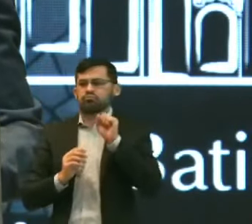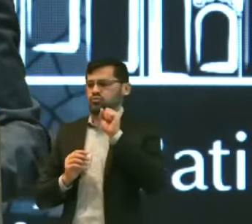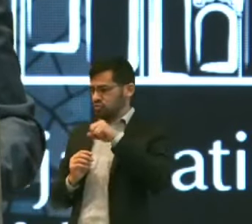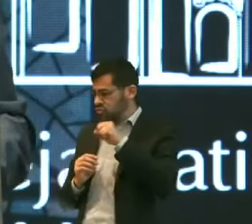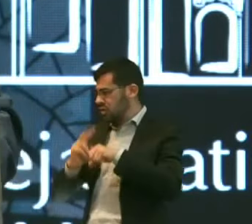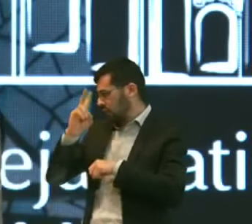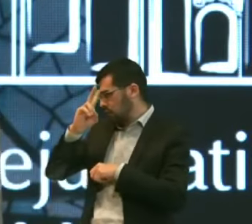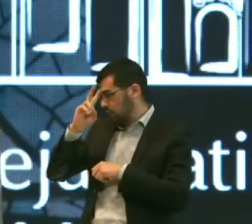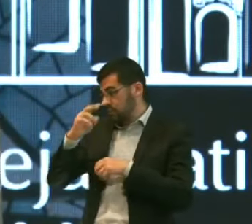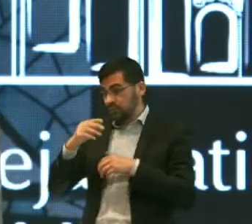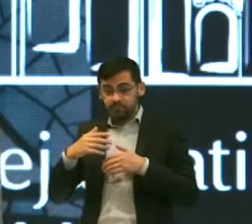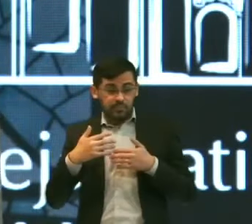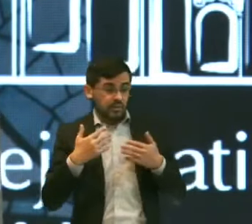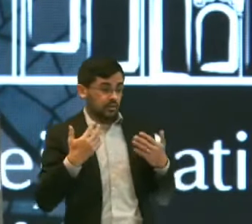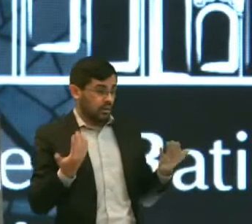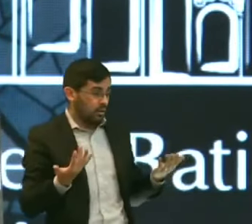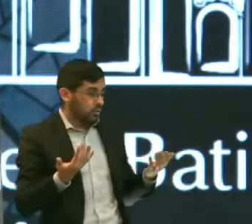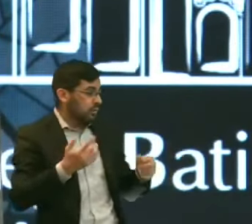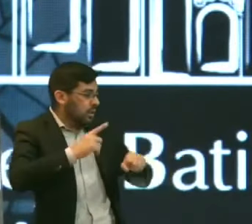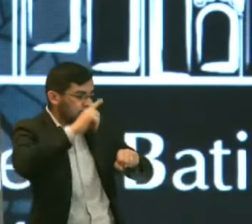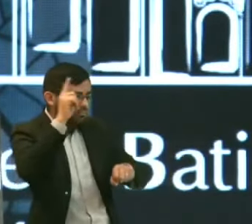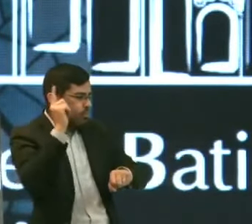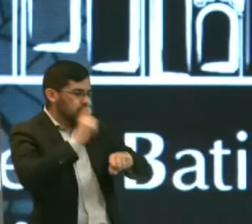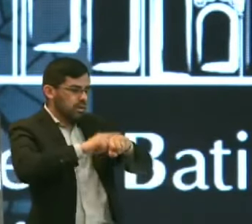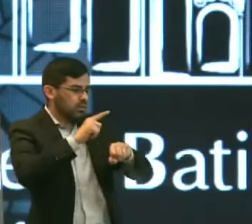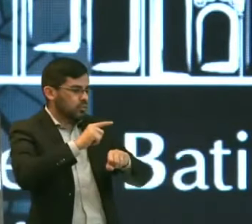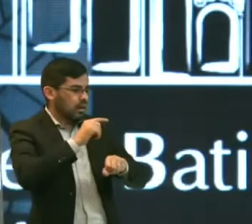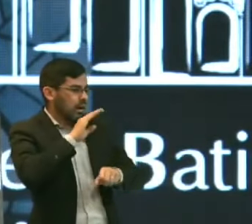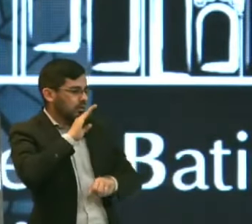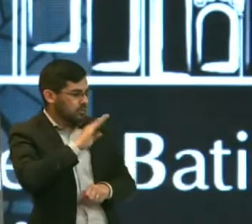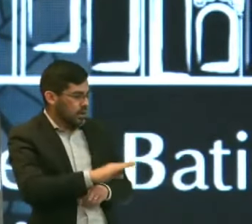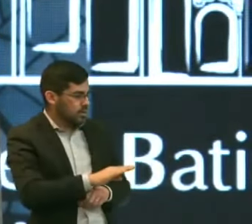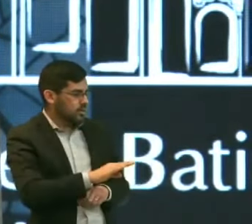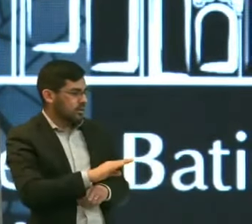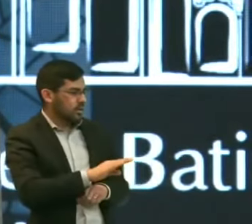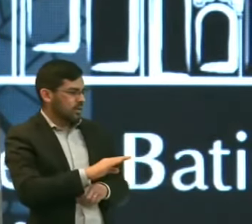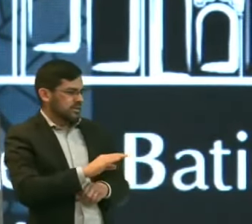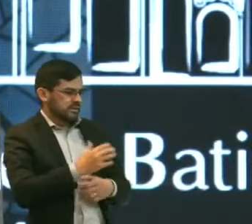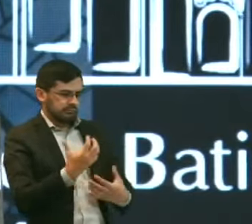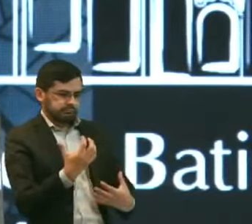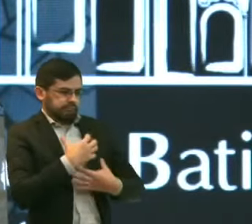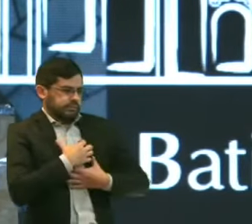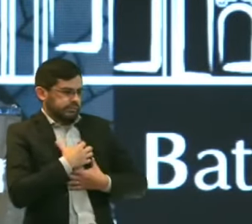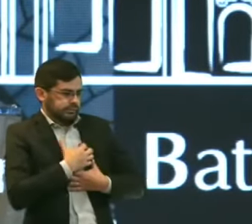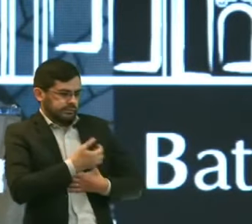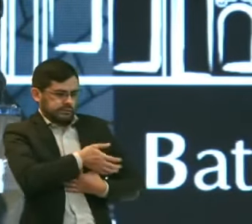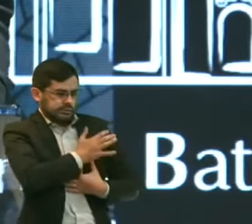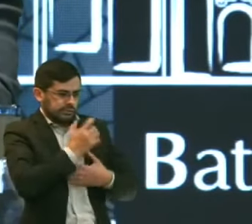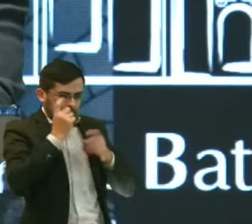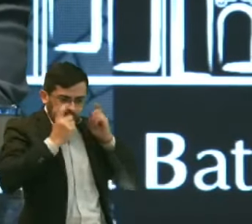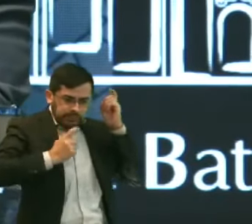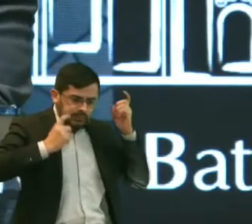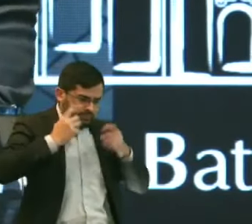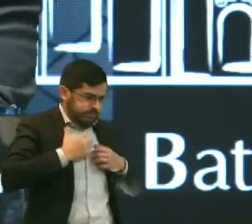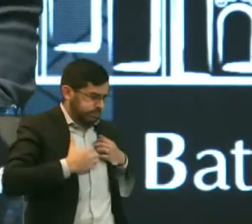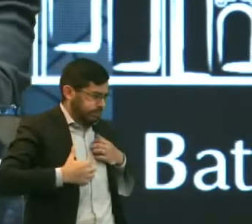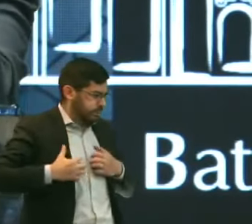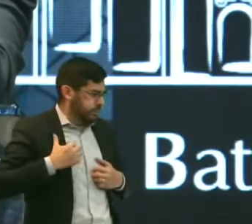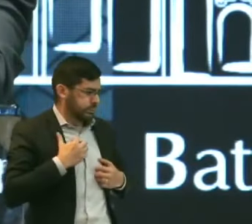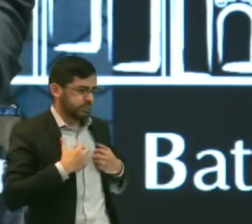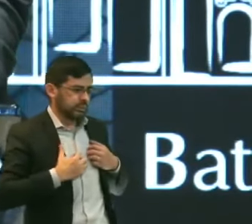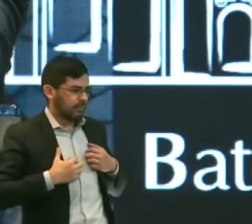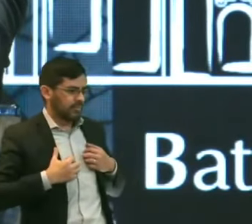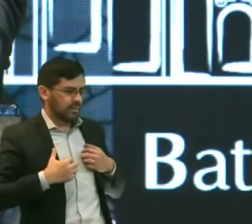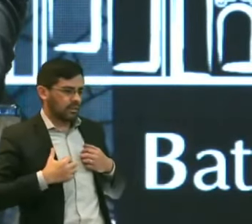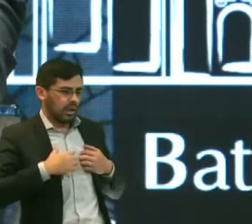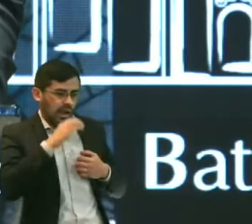Pois é Ela disse Que naquela Exata hora Bateu uma angústia Uma angústia No coração dela Que ela